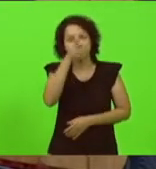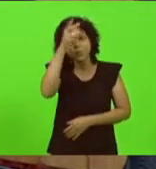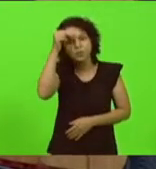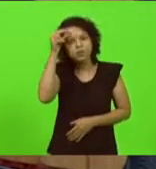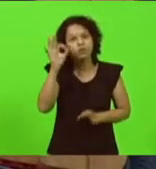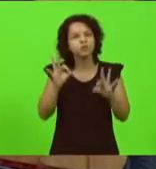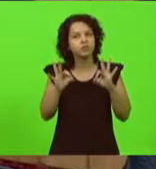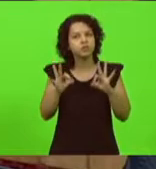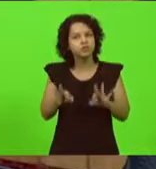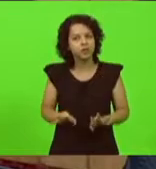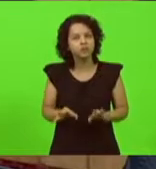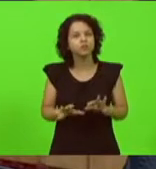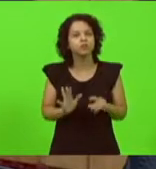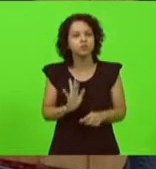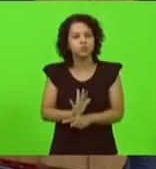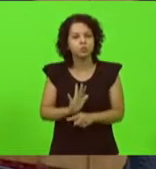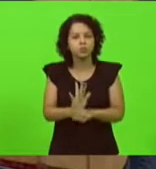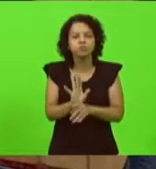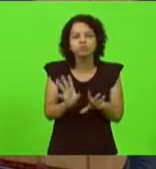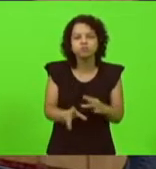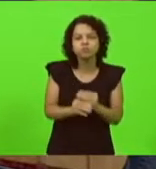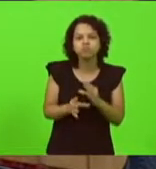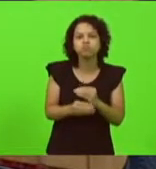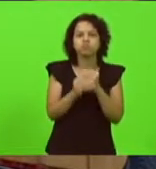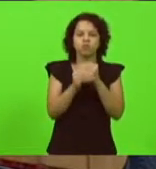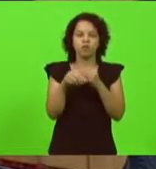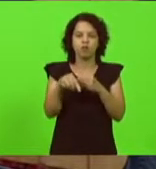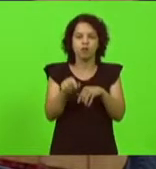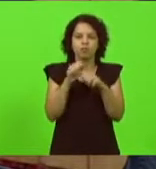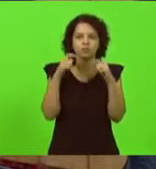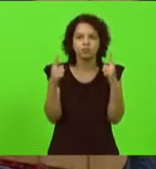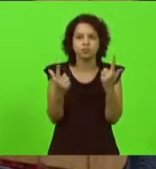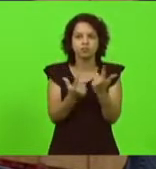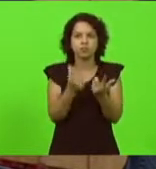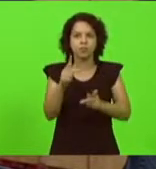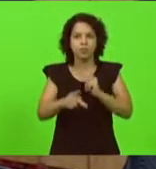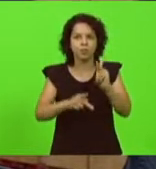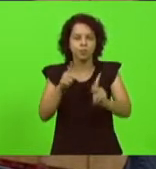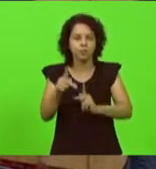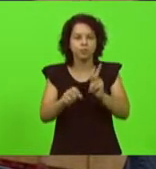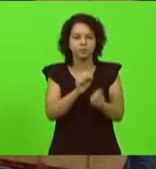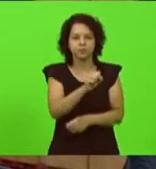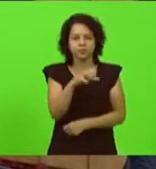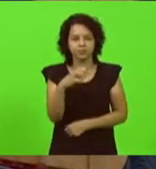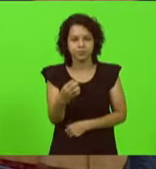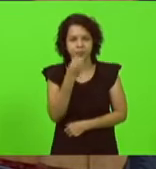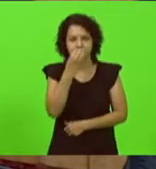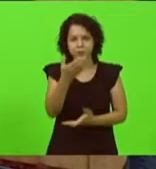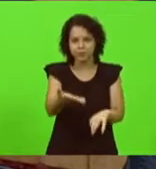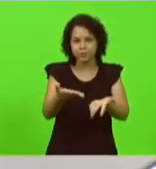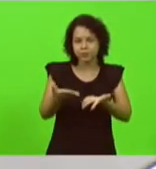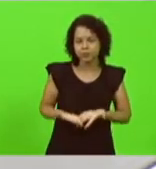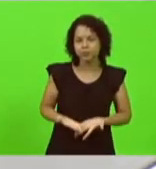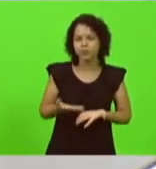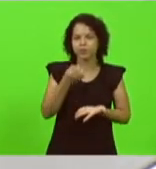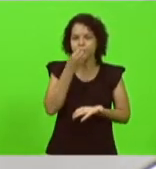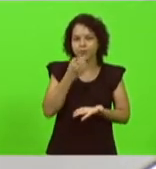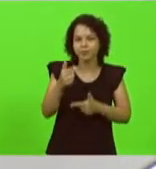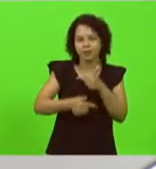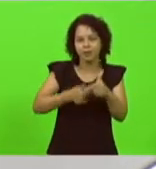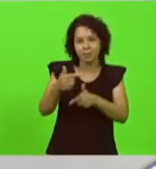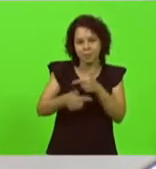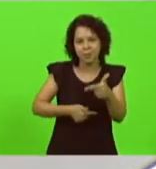vem agregar muito para a Assembleia Legislativa e o povo catarinense. Seja bem-vindo e um ótimo trabalho e conte conosco naquilo que